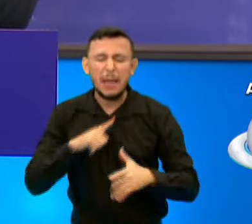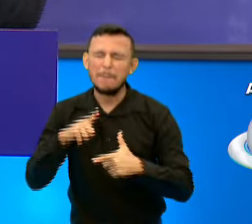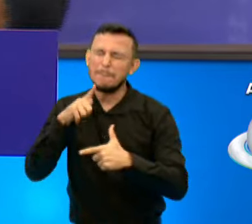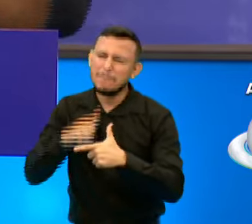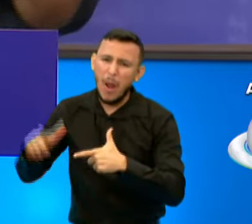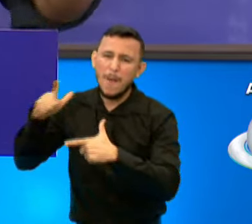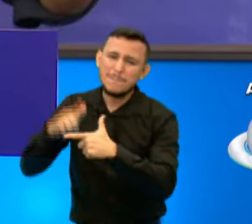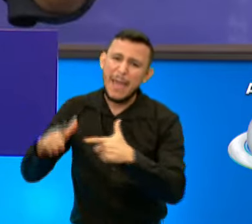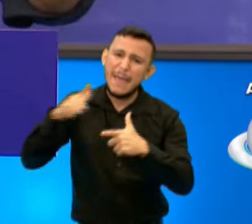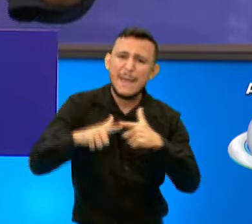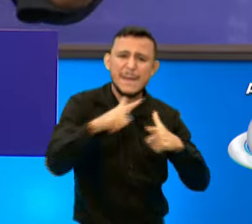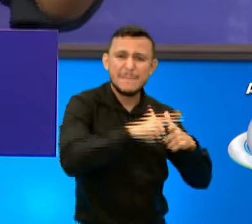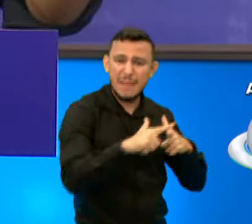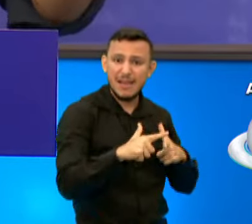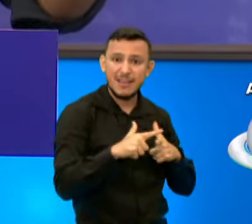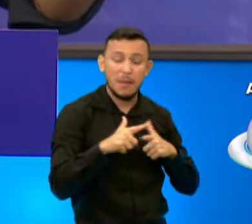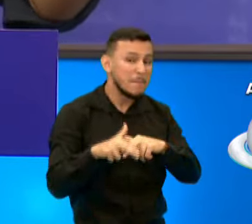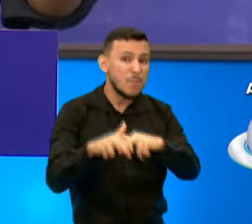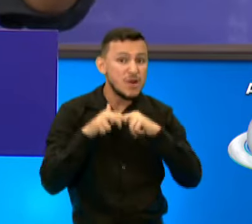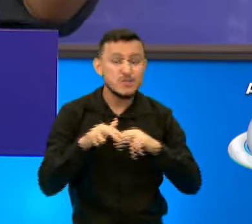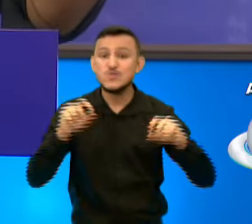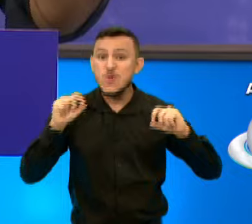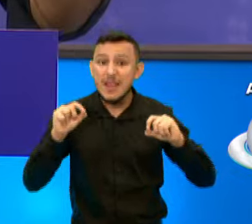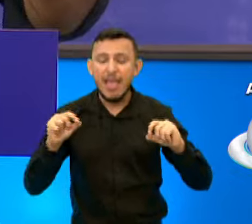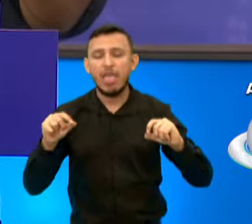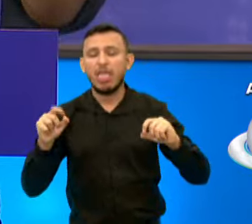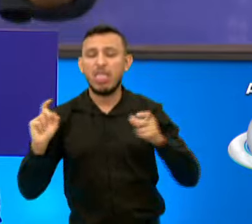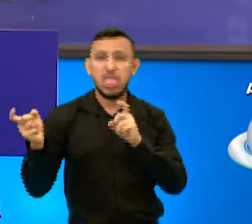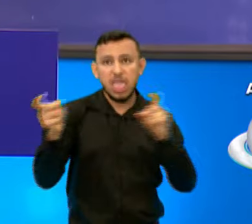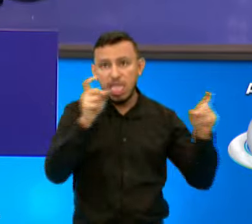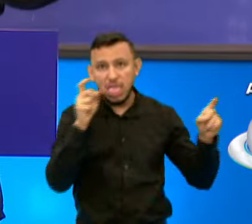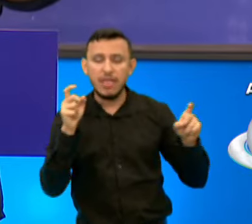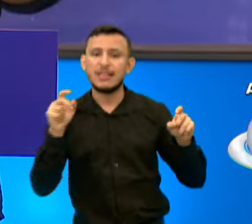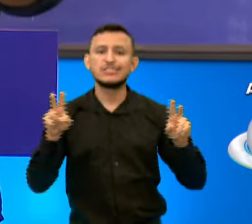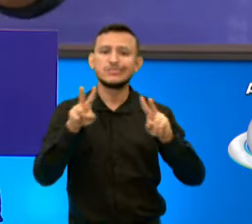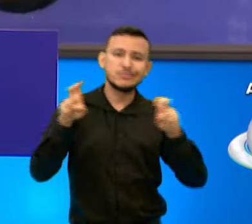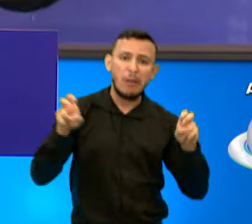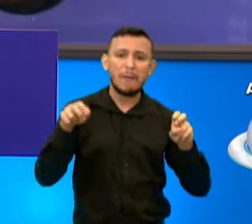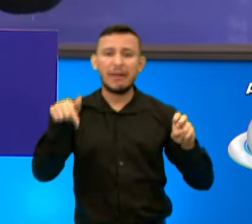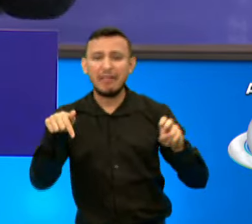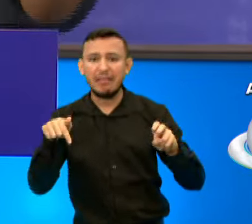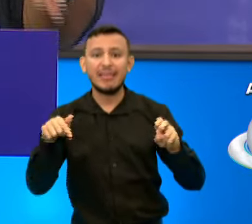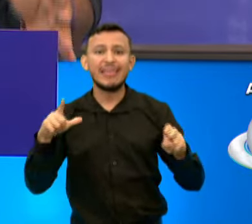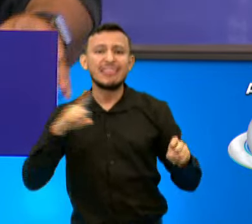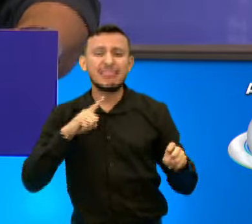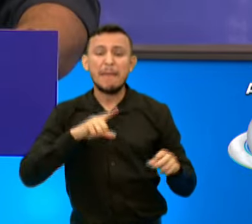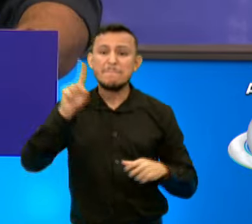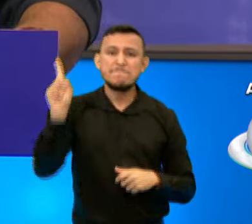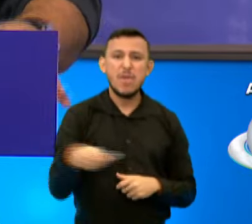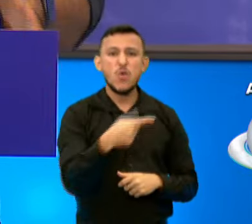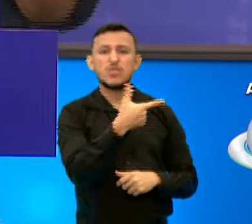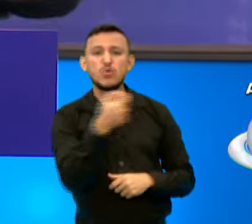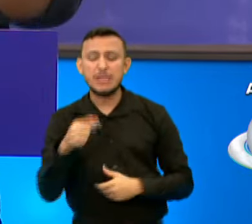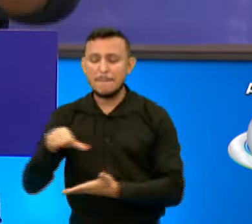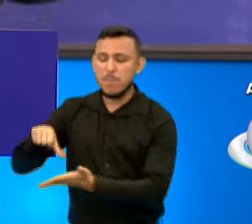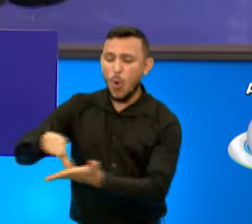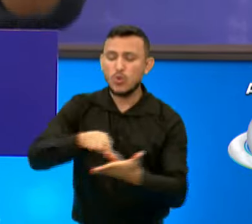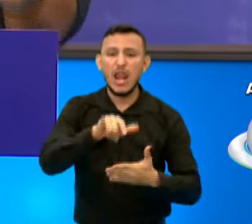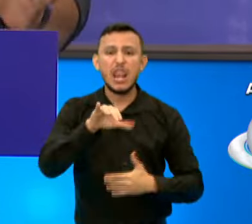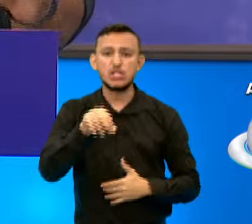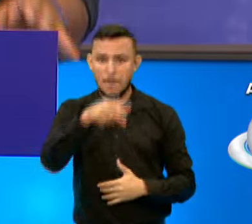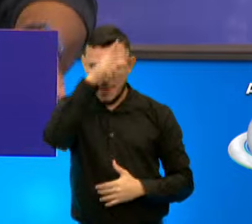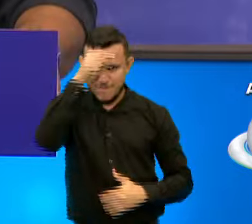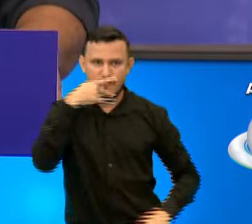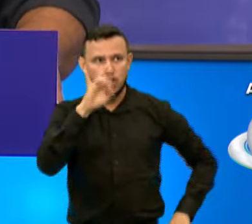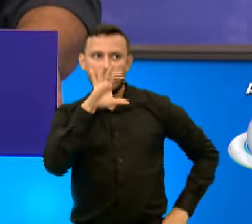problemas. Porque, inclusive, fica se debatendo, né? A matéria jornalística diz que tem 1.200 pontos de lixo. O prefeito